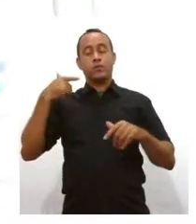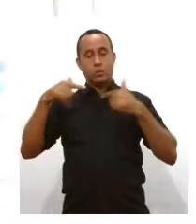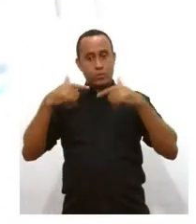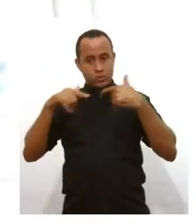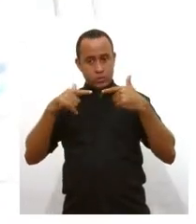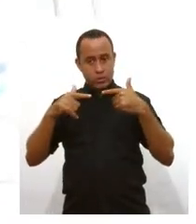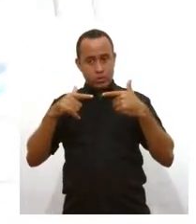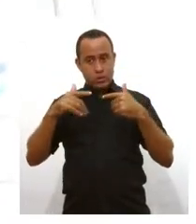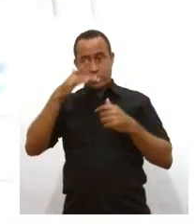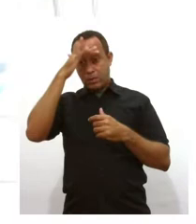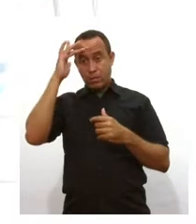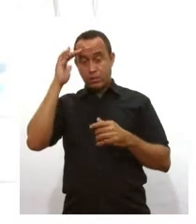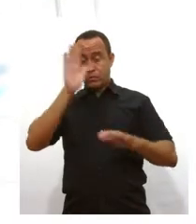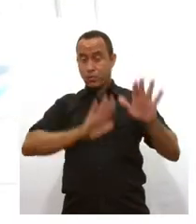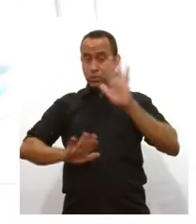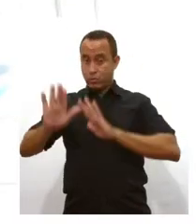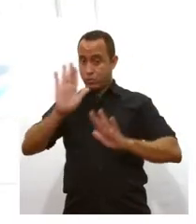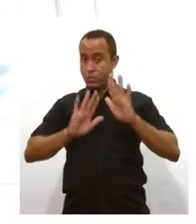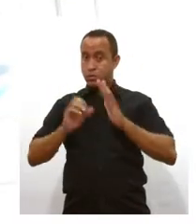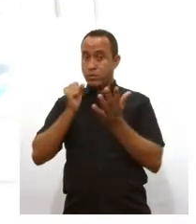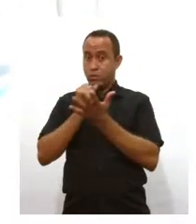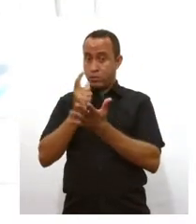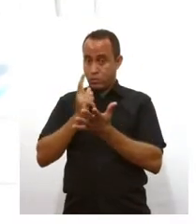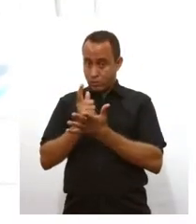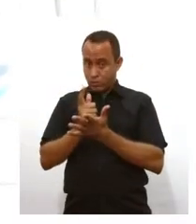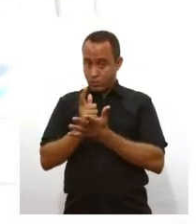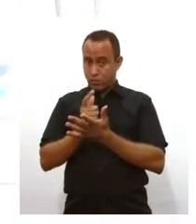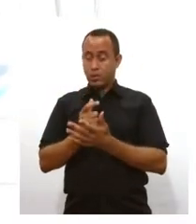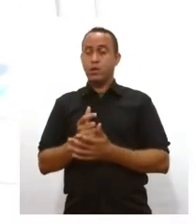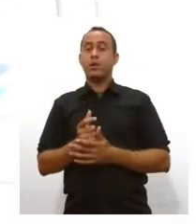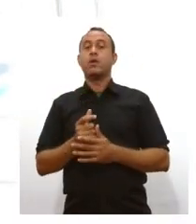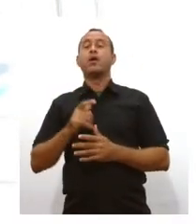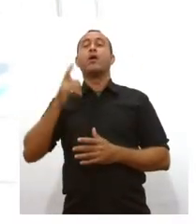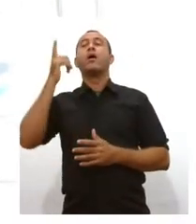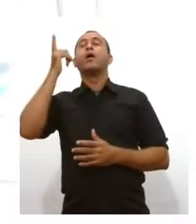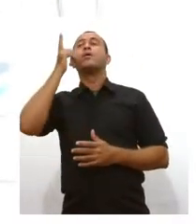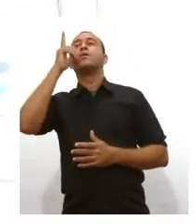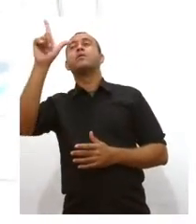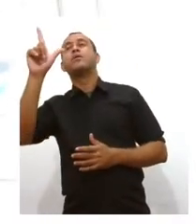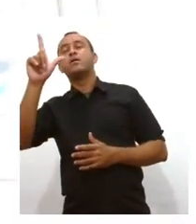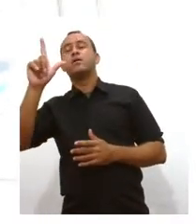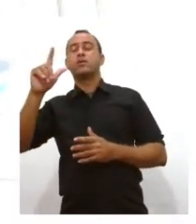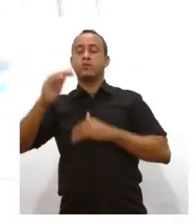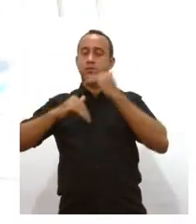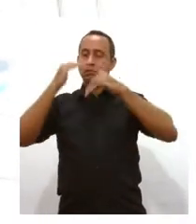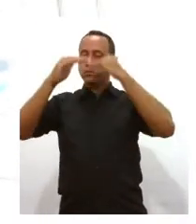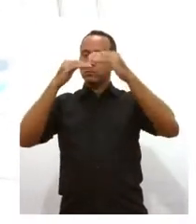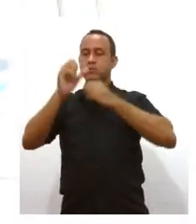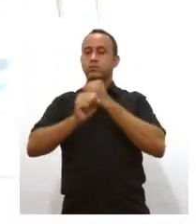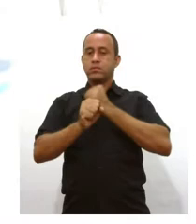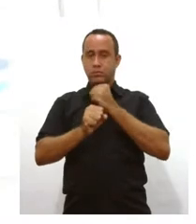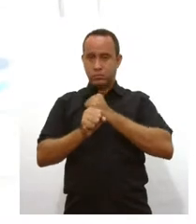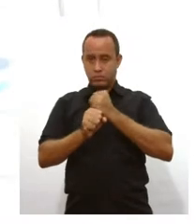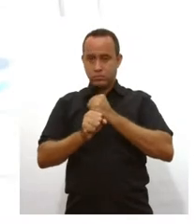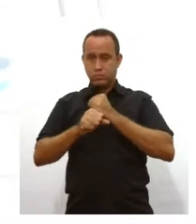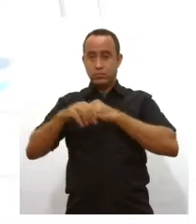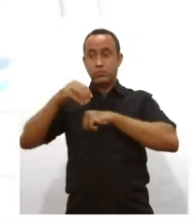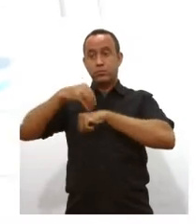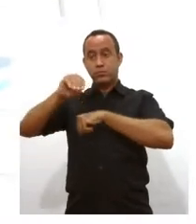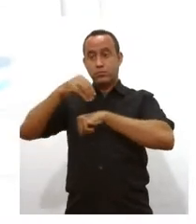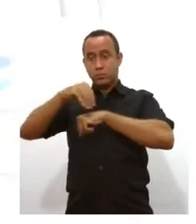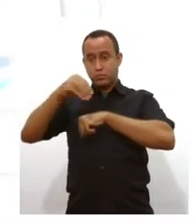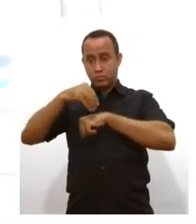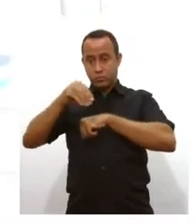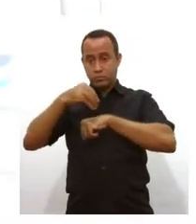consumidor. Muito embora, grandes conquistas foram realizadas ao longo desses anos. A informação, que